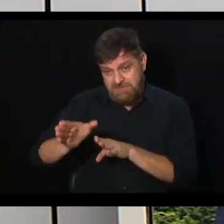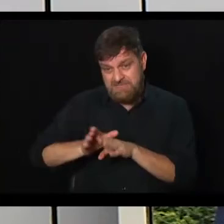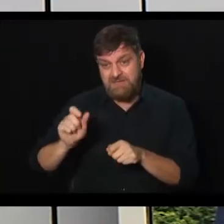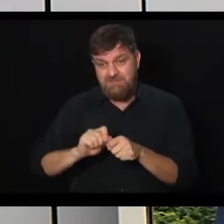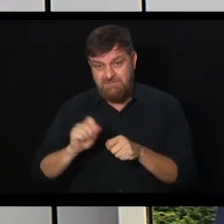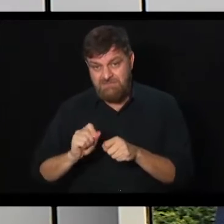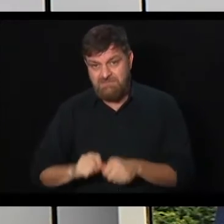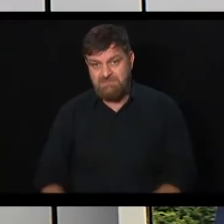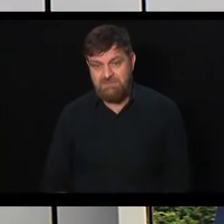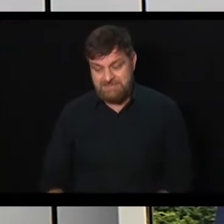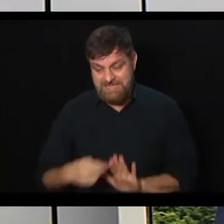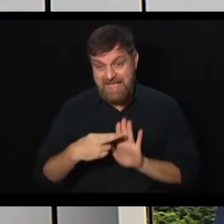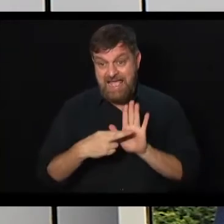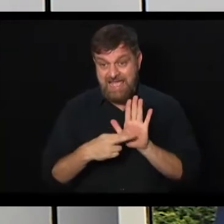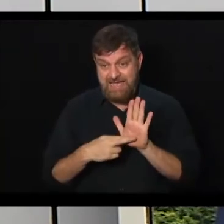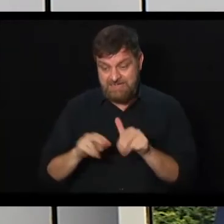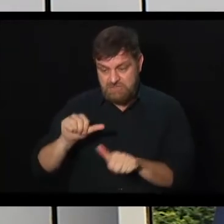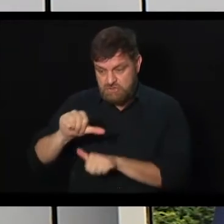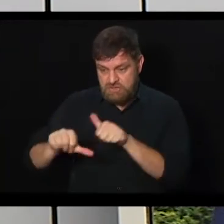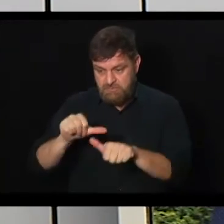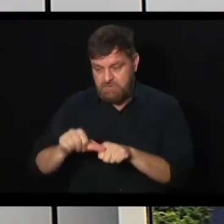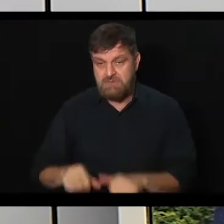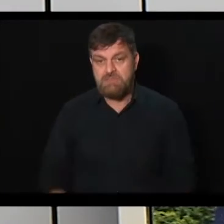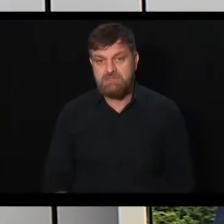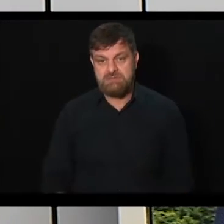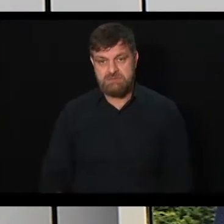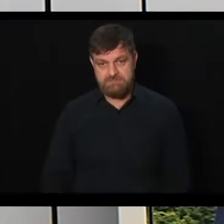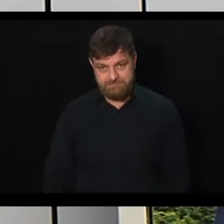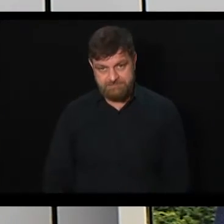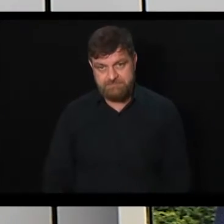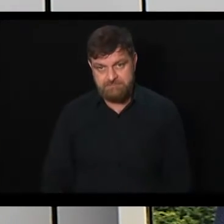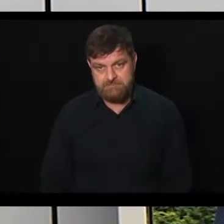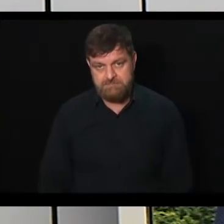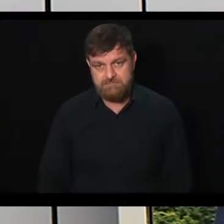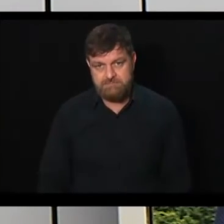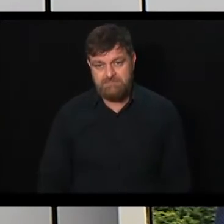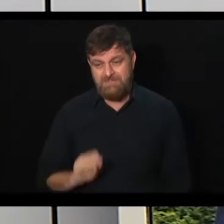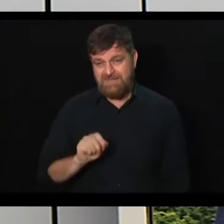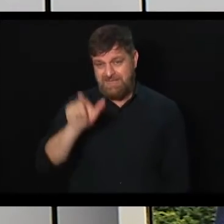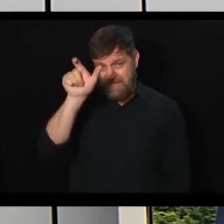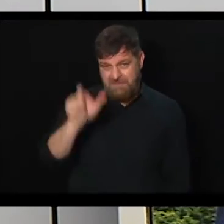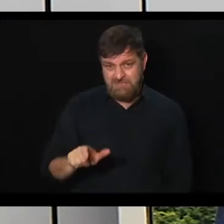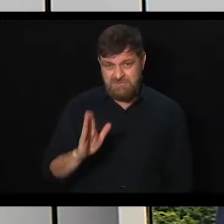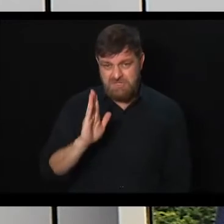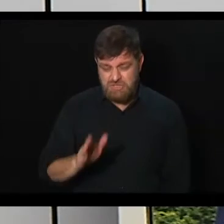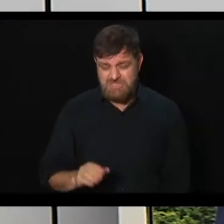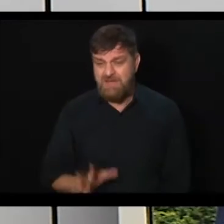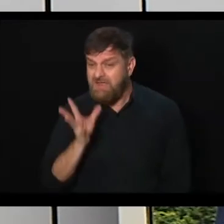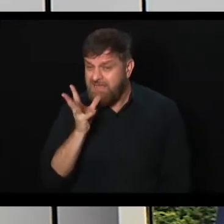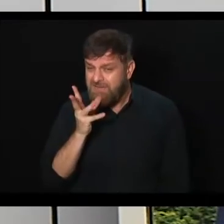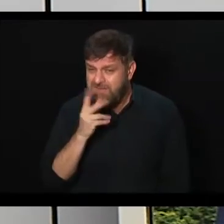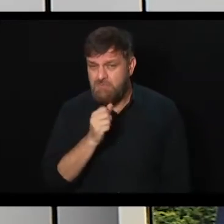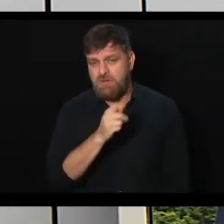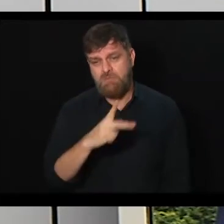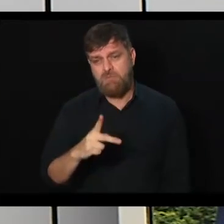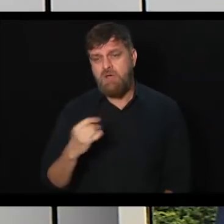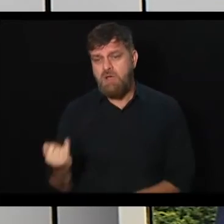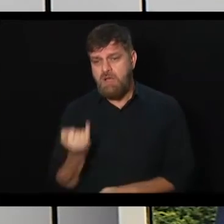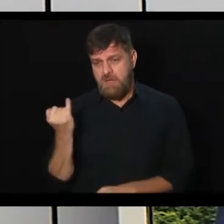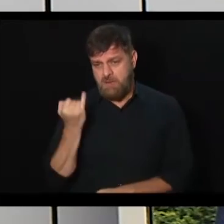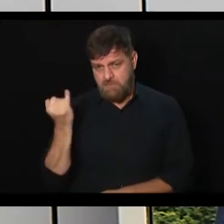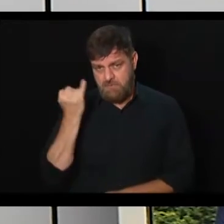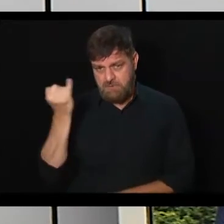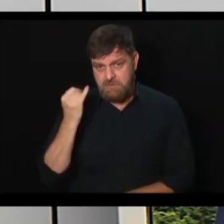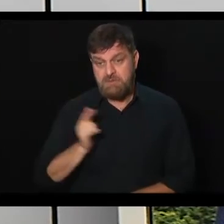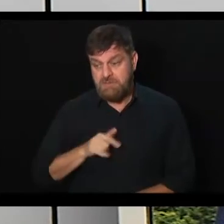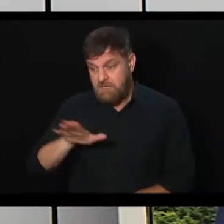regrinha de transição do pedágio de 50%. Para quem está com mais de dois anos para se aposentar, eu acho que importante que consulte